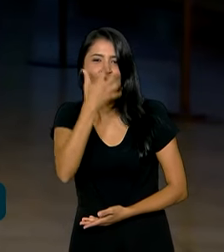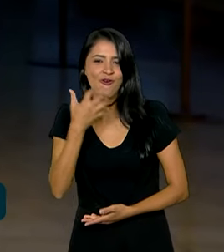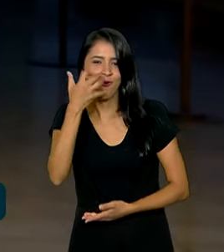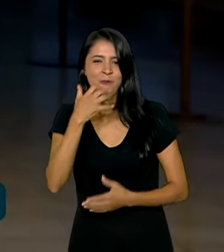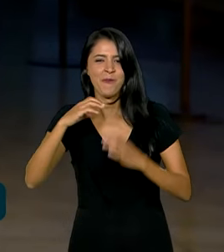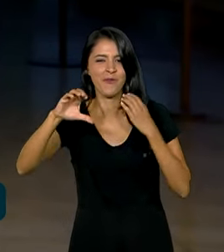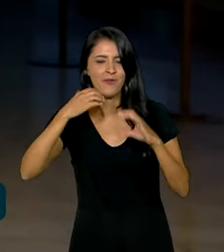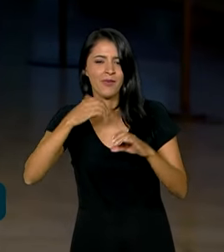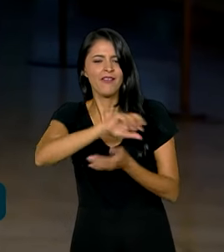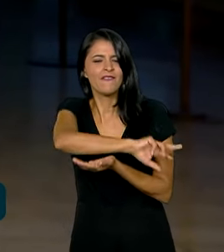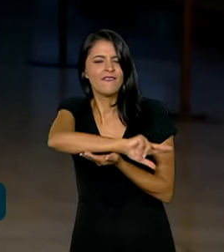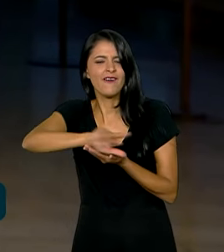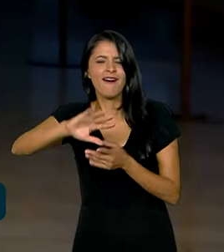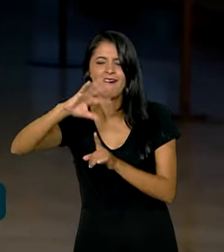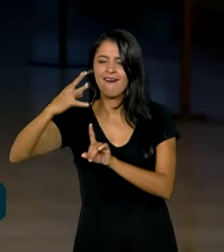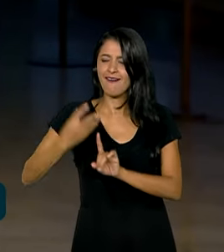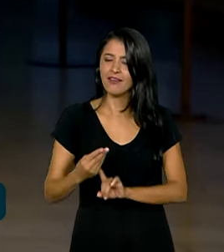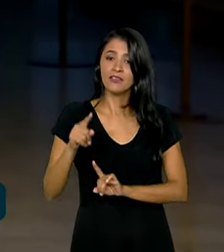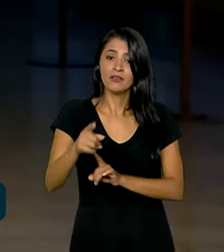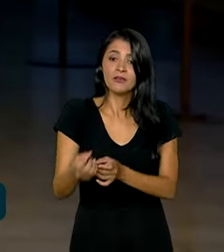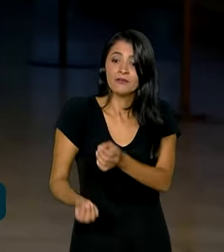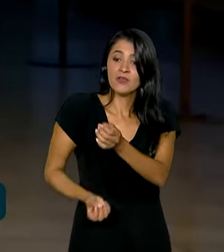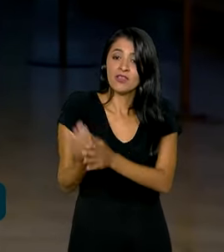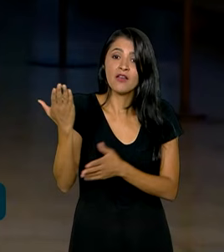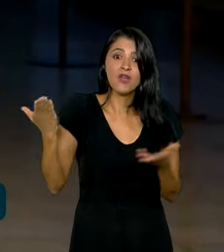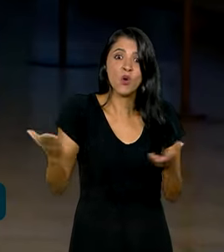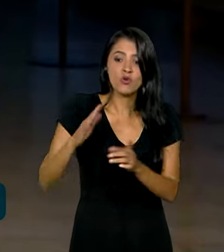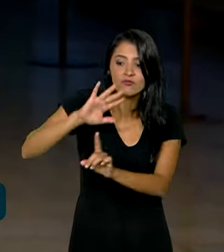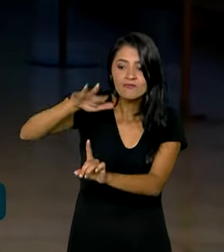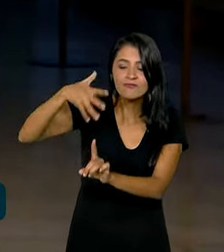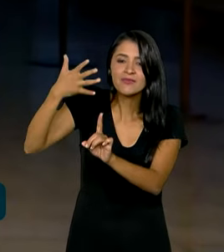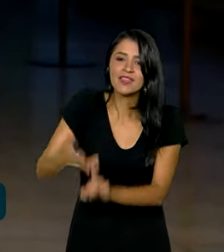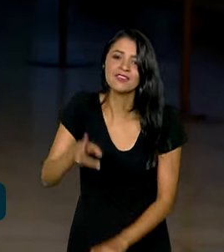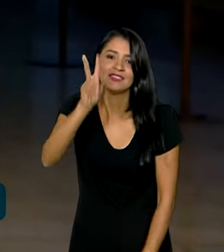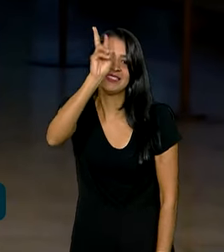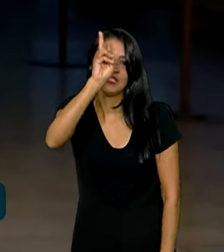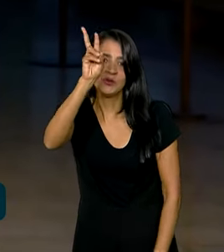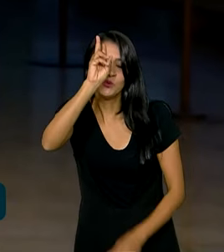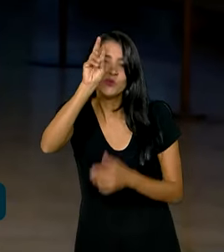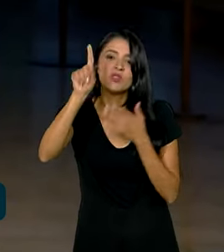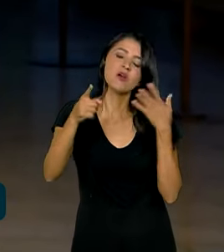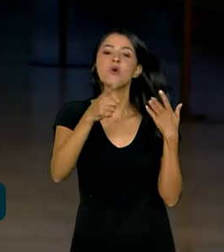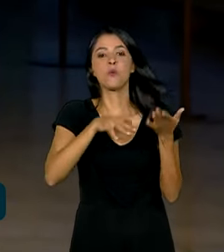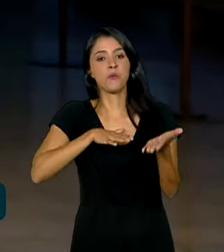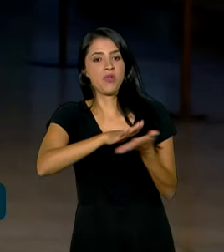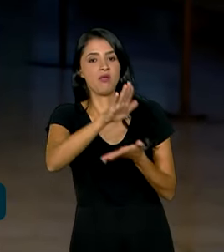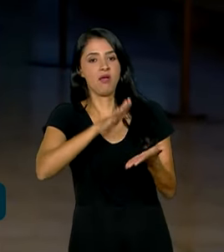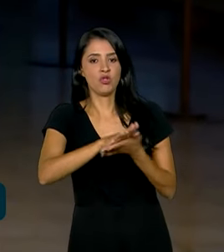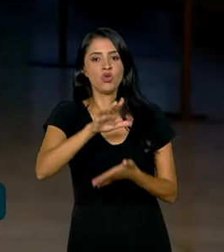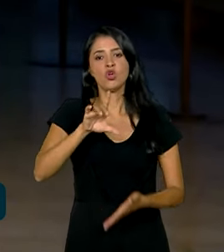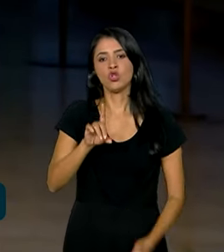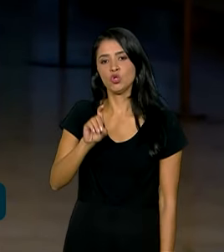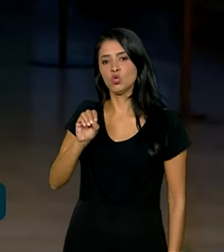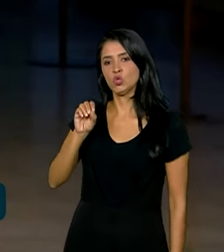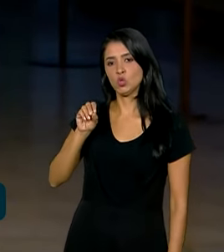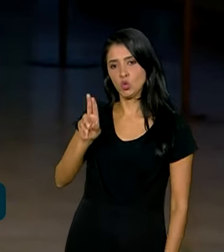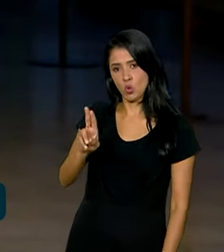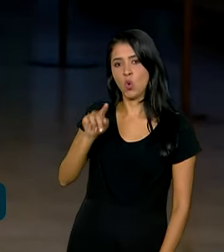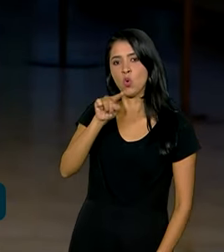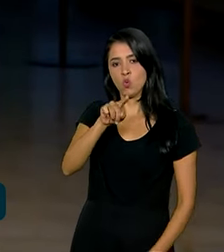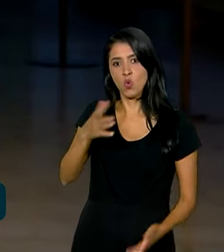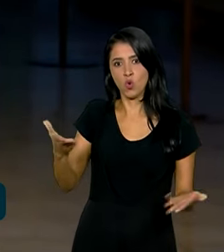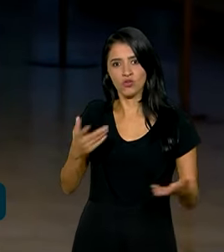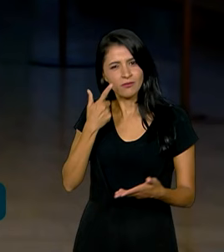artes. E a homenagem foi criada nesta segunda-feira por meio de um ato publicado no Diário Oficial da União.